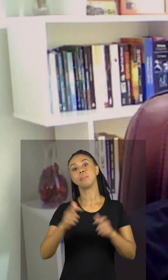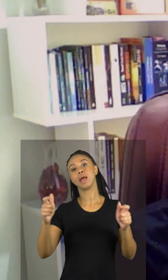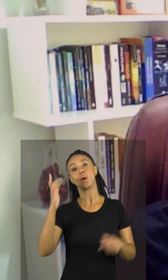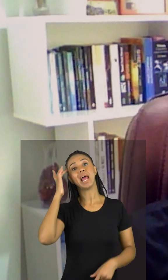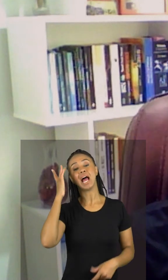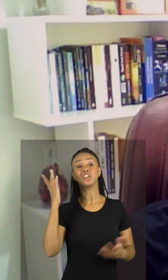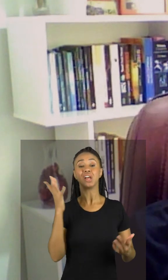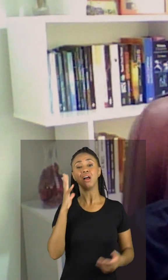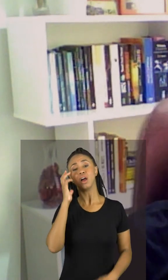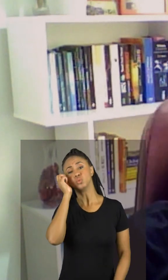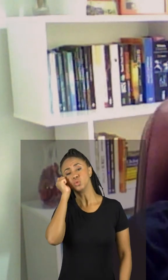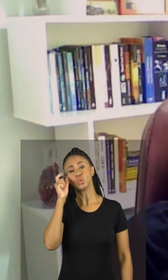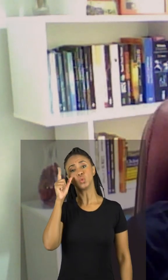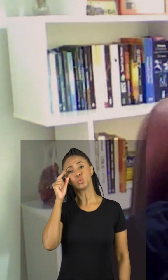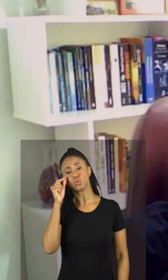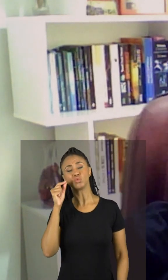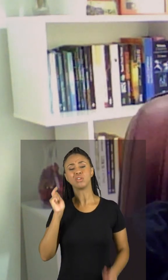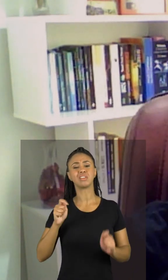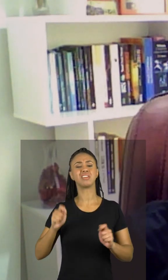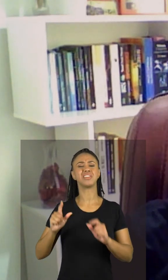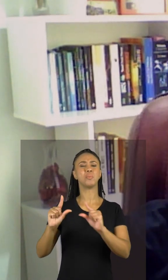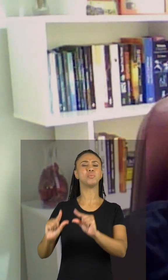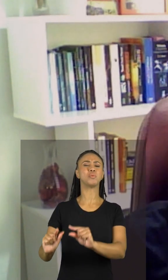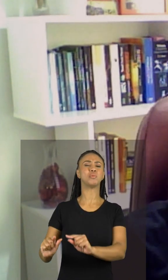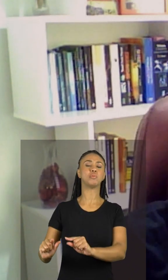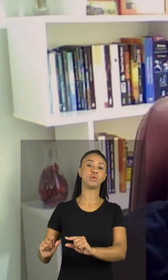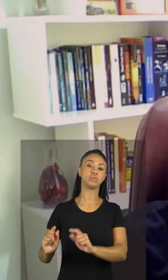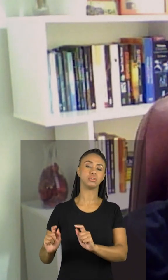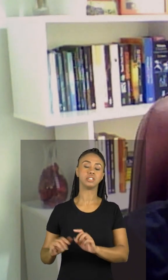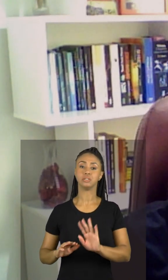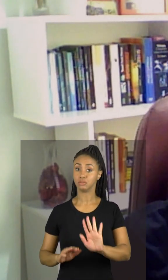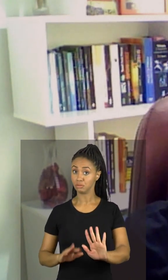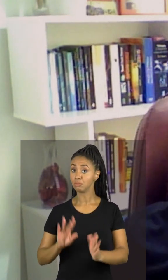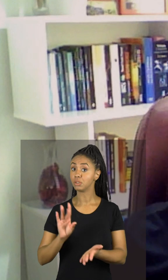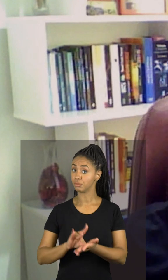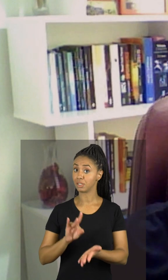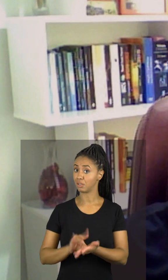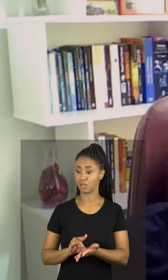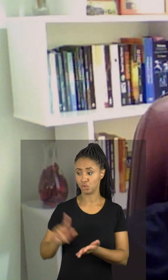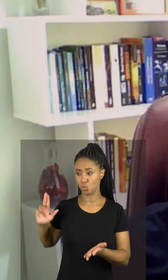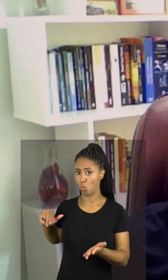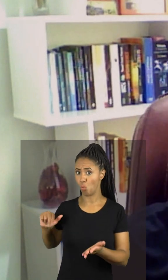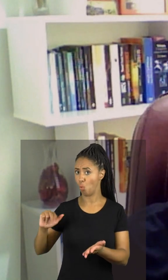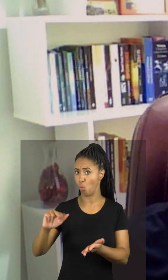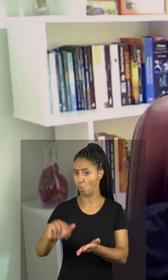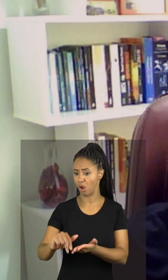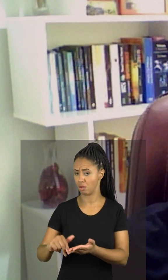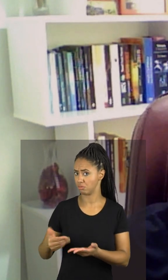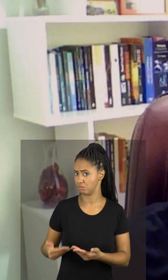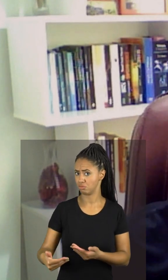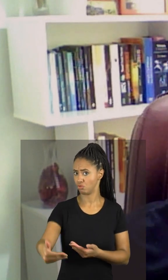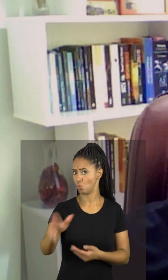o sono seria um item dispensável na vida. O que, na verdade, nunca foi e nunca será.